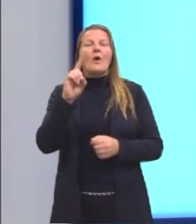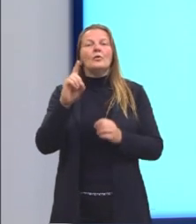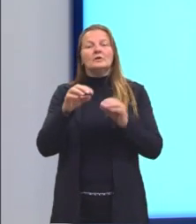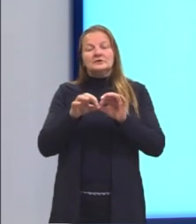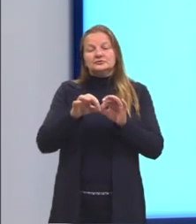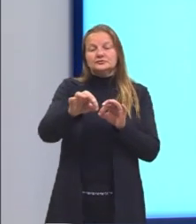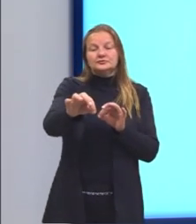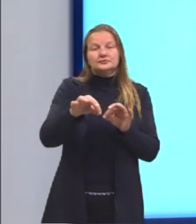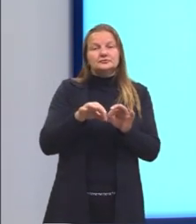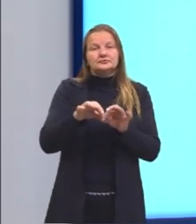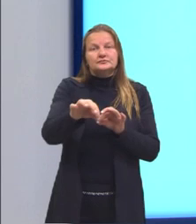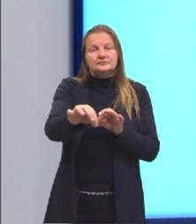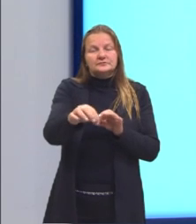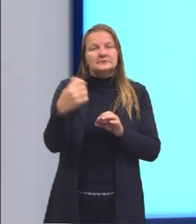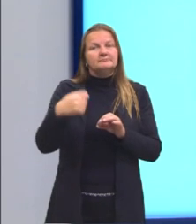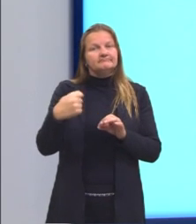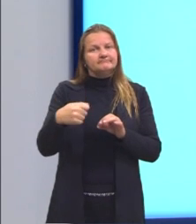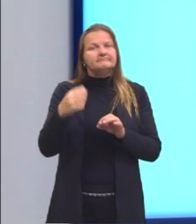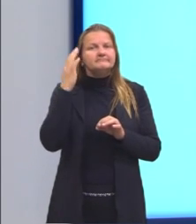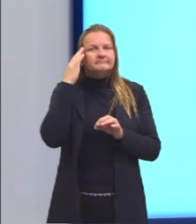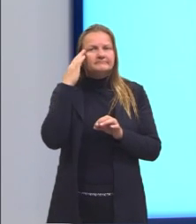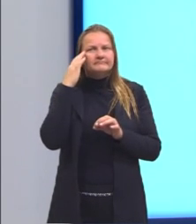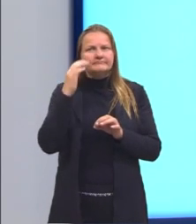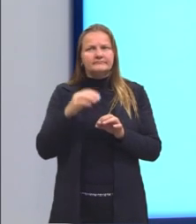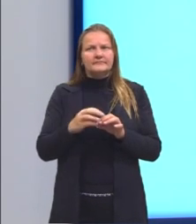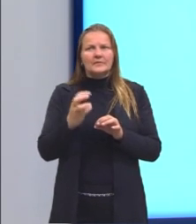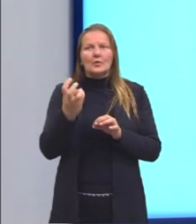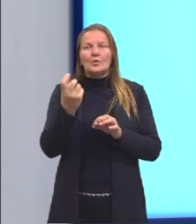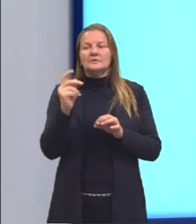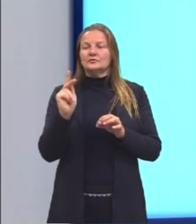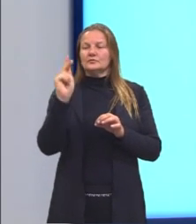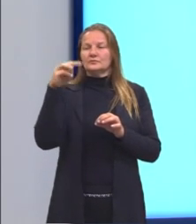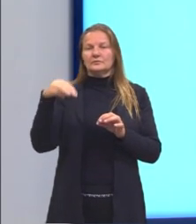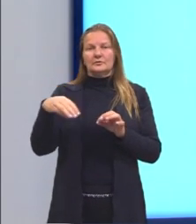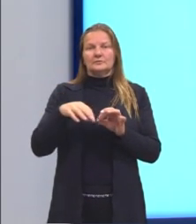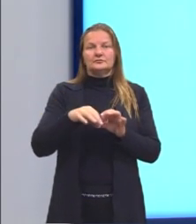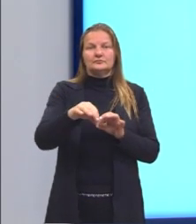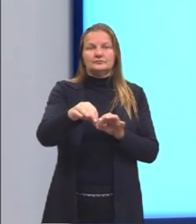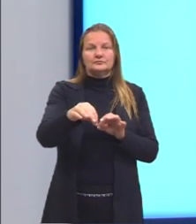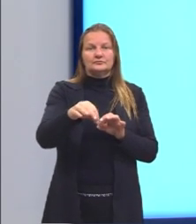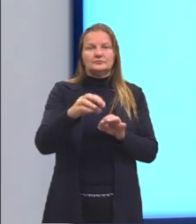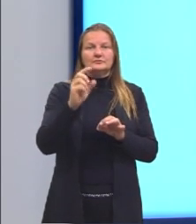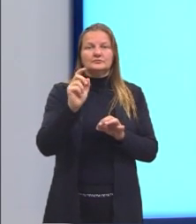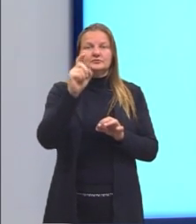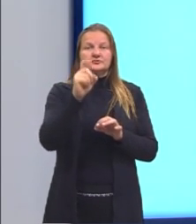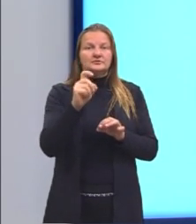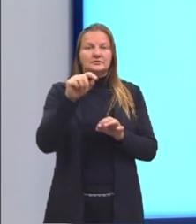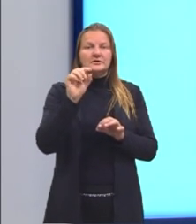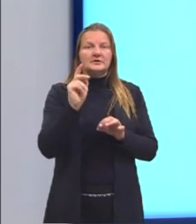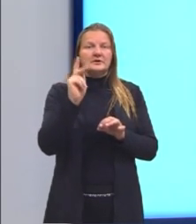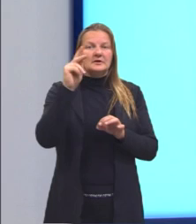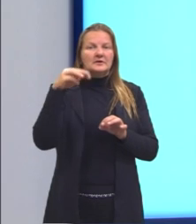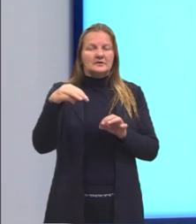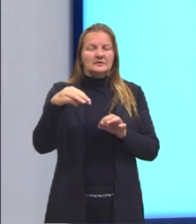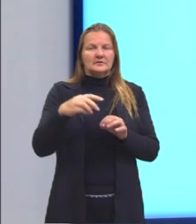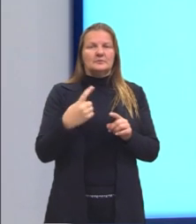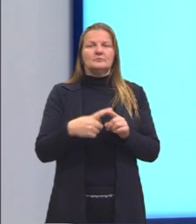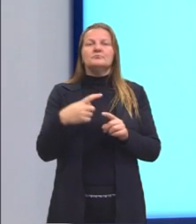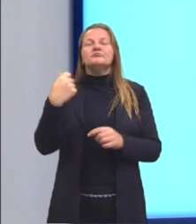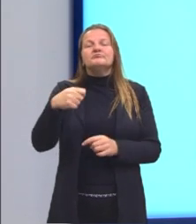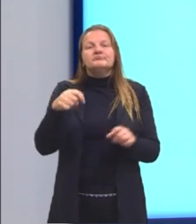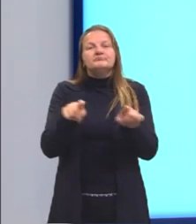distância que nós precisamos. Distância seria o total percorrido, X quilômetros. E nós